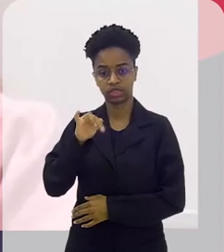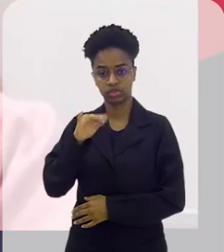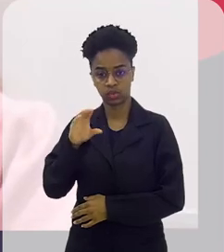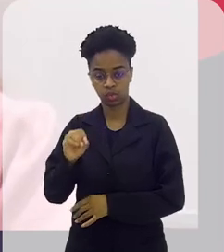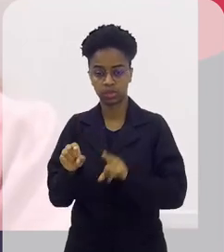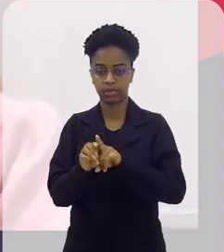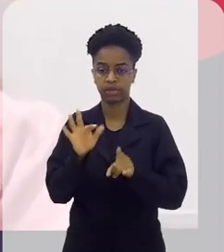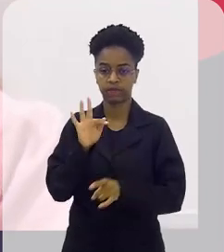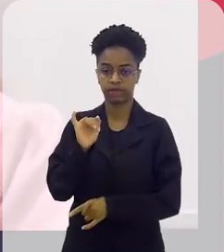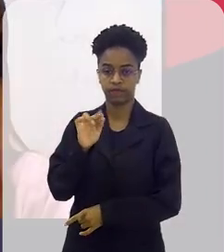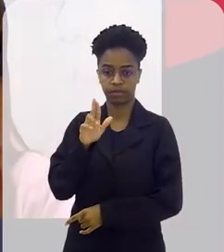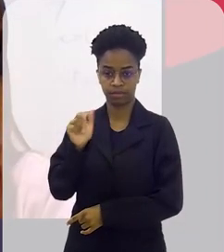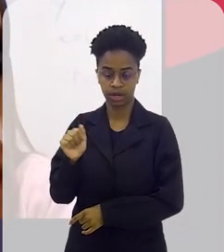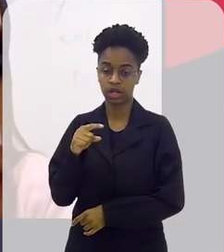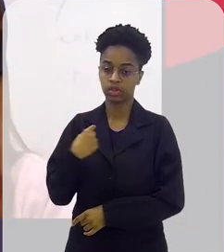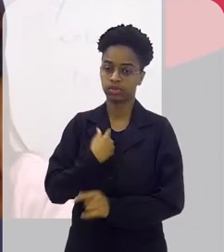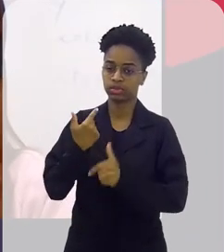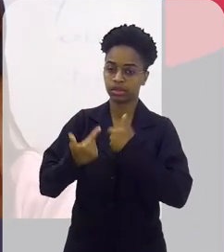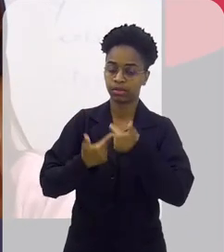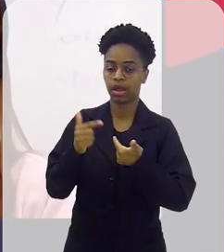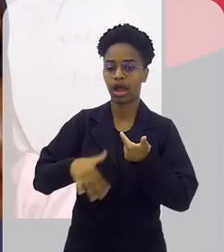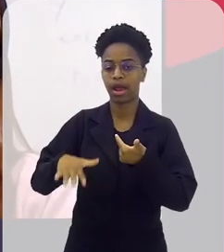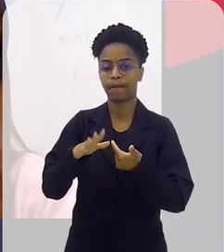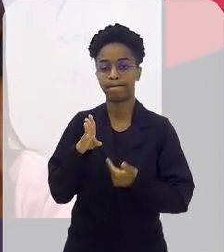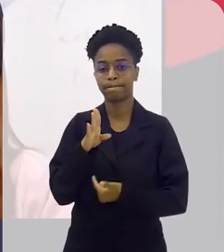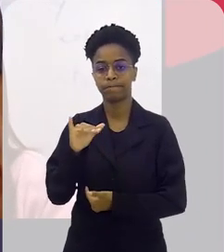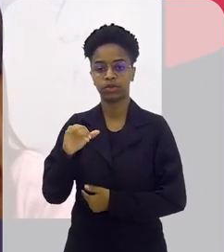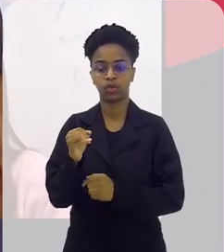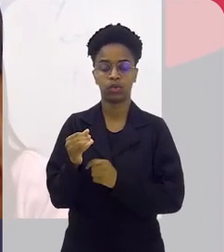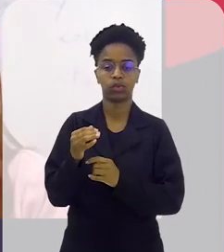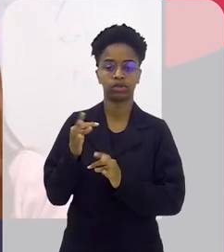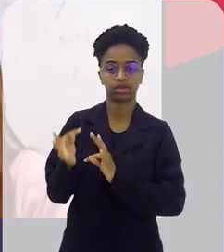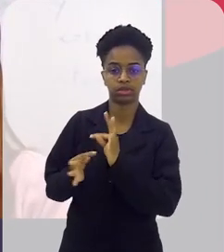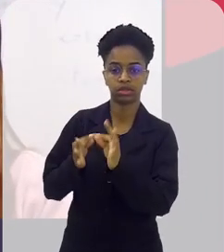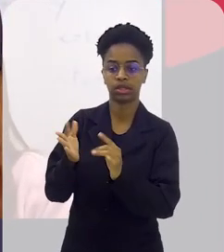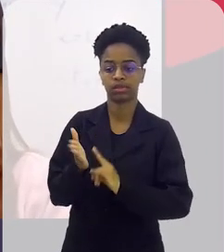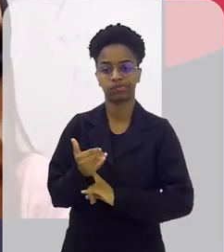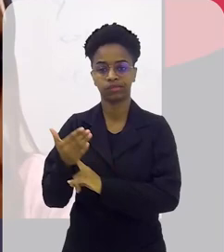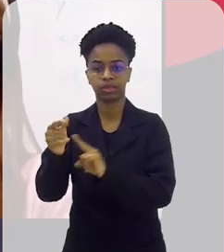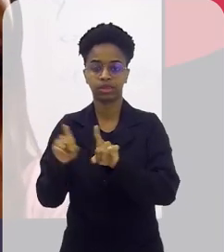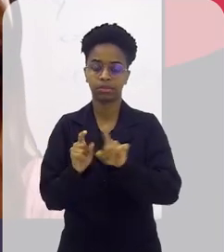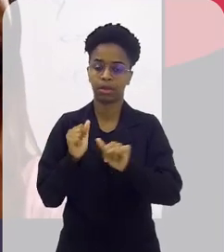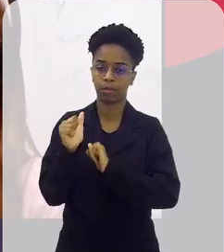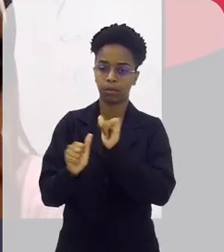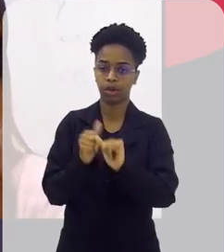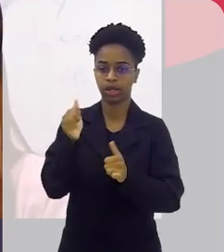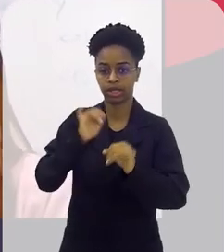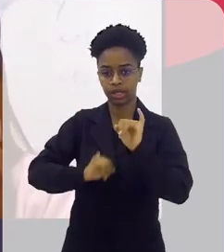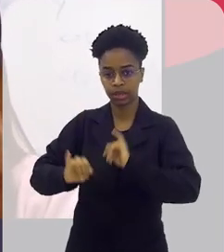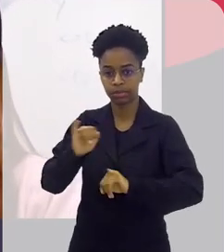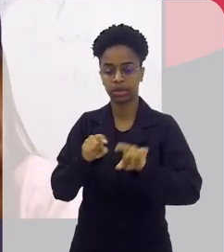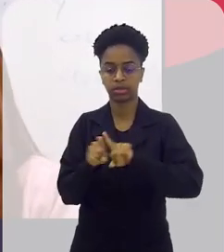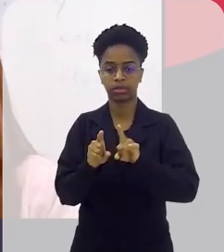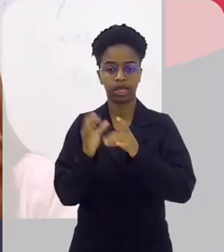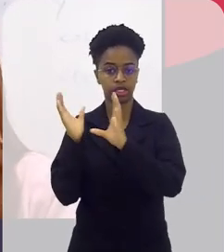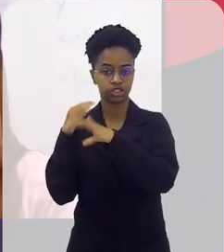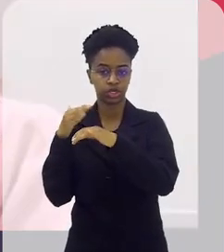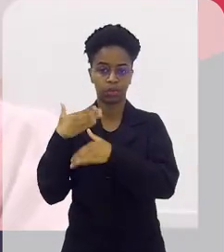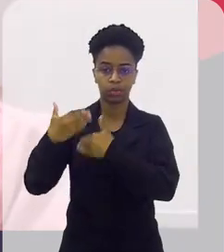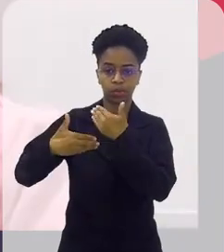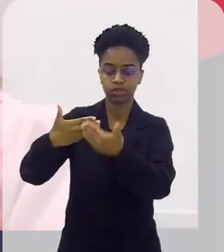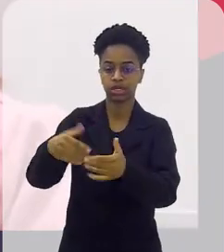trabalha com a parte de biotecnologia, com a parte de transformação química, engenharia de processos,